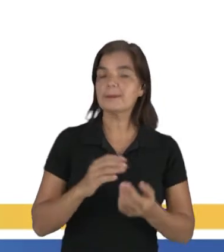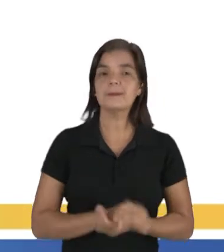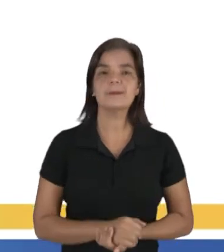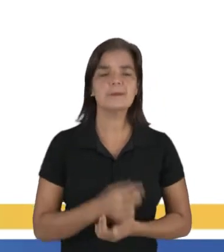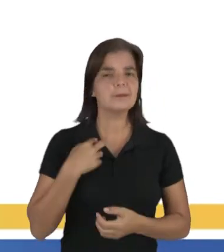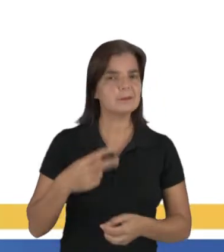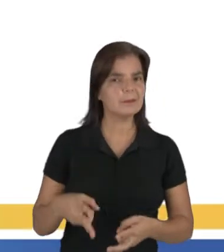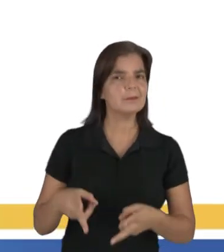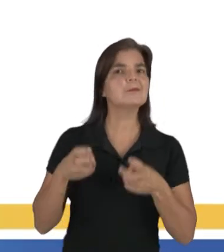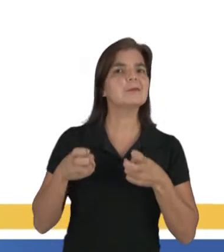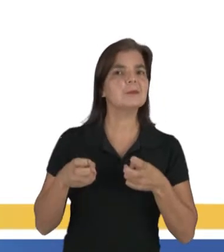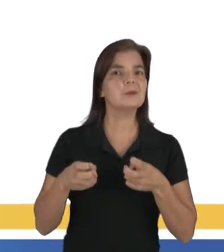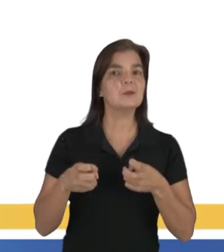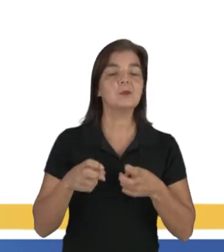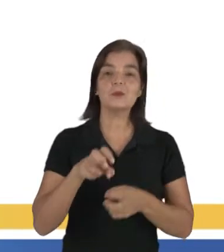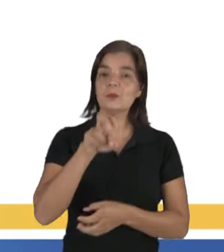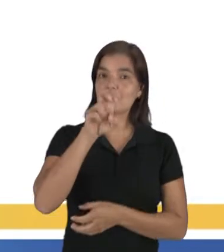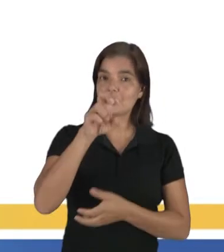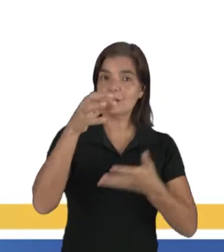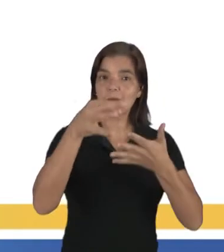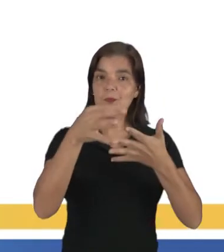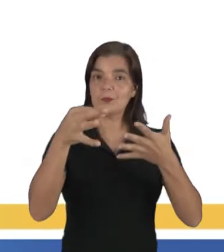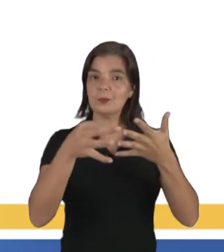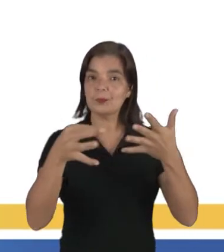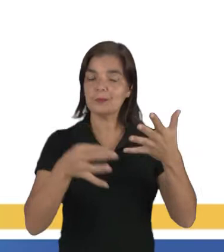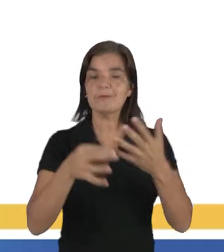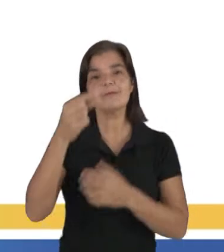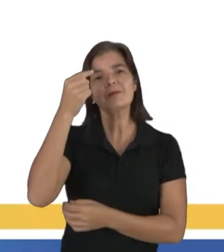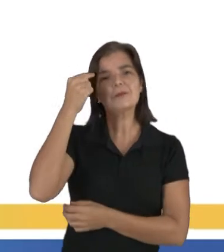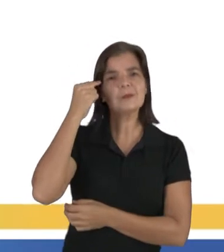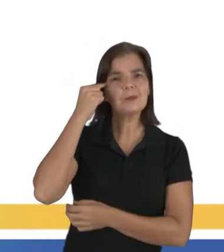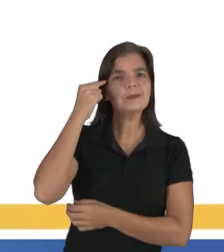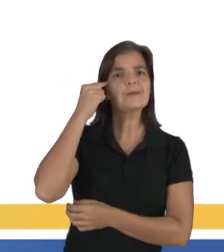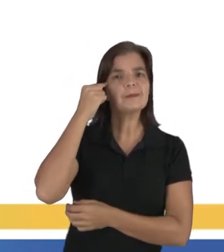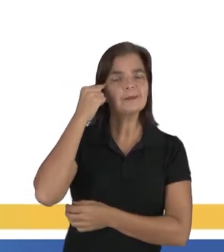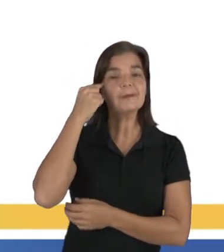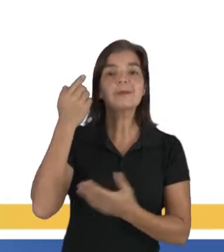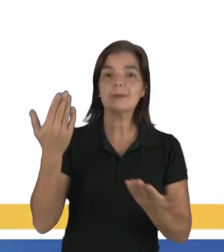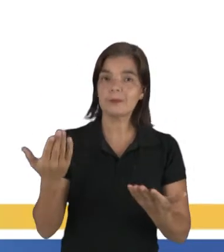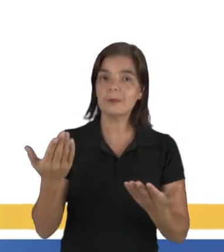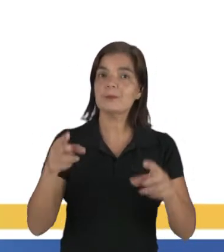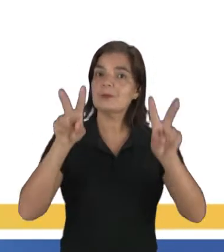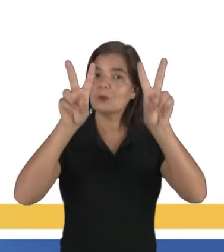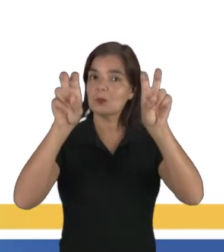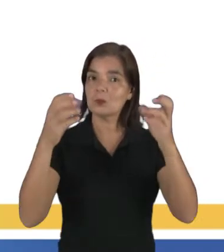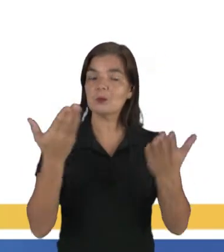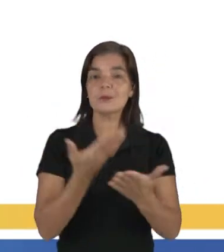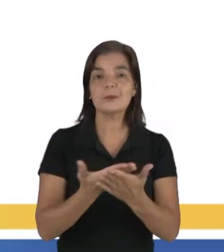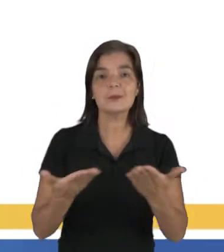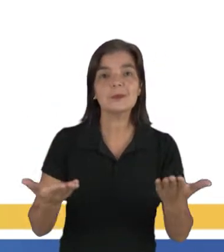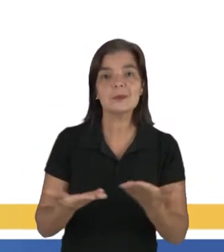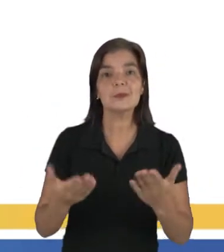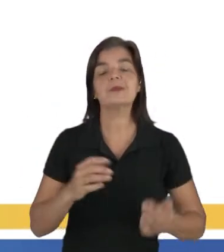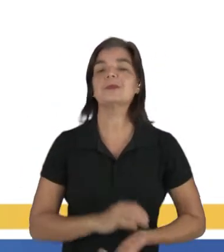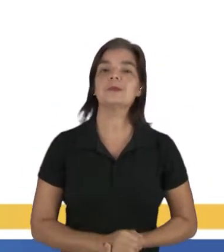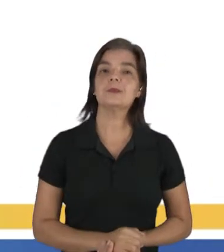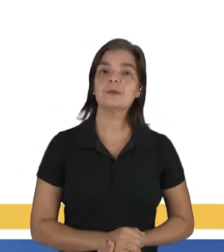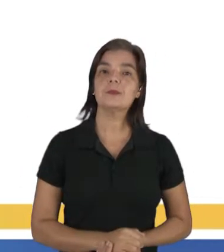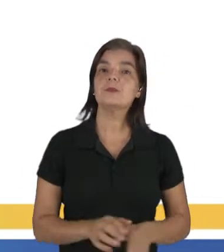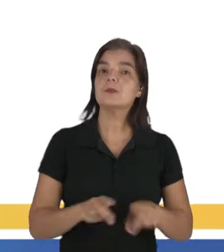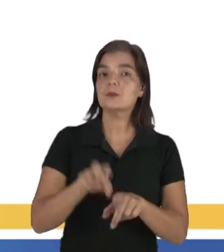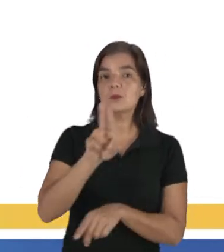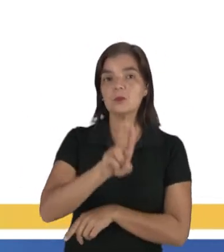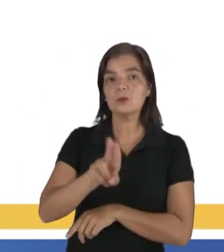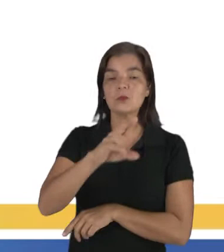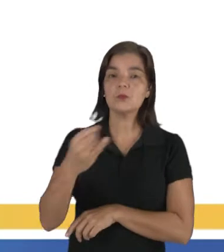Então, perceberam que são cinco questões que fazem a gente refletir bastante sobre o tema da aula de hoje, que é o